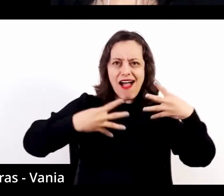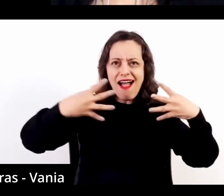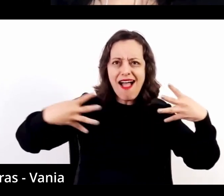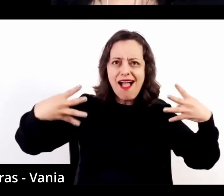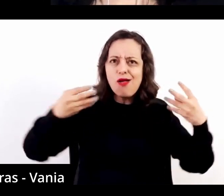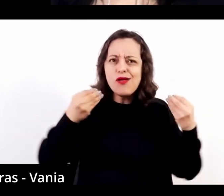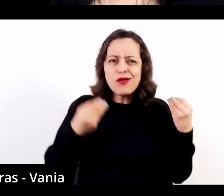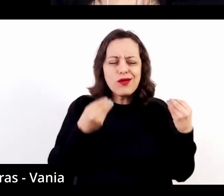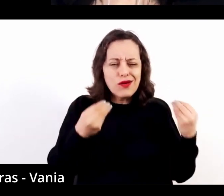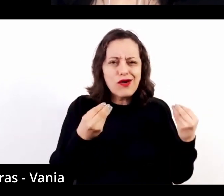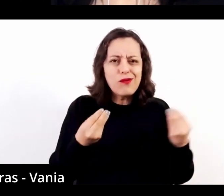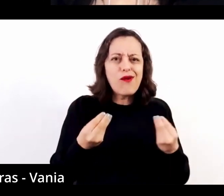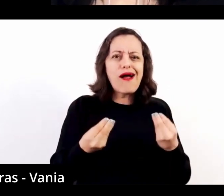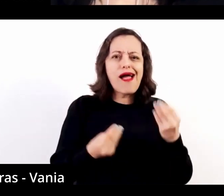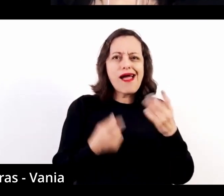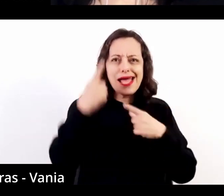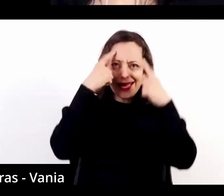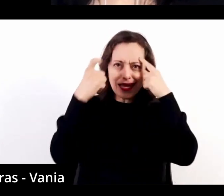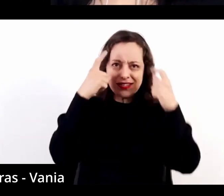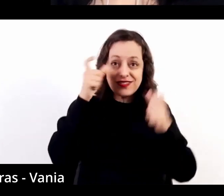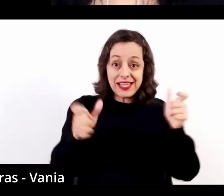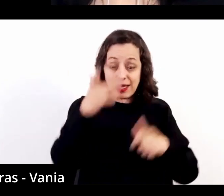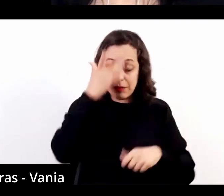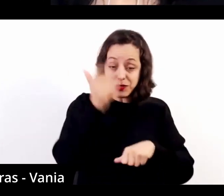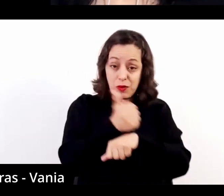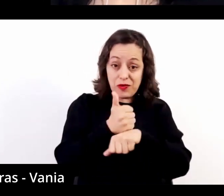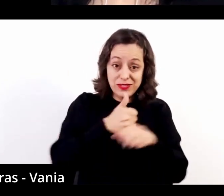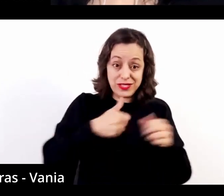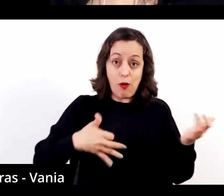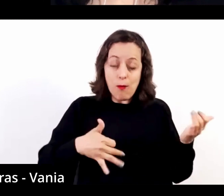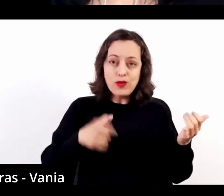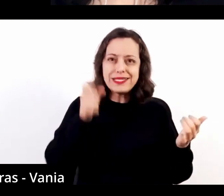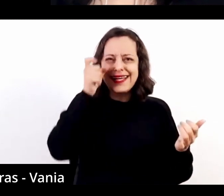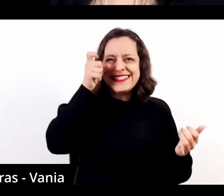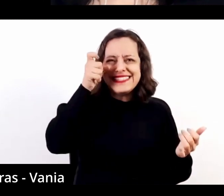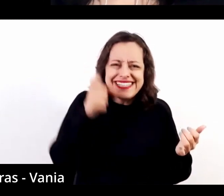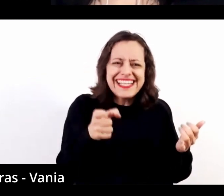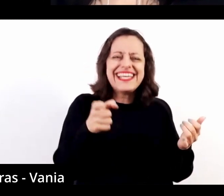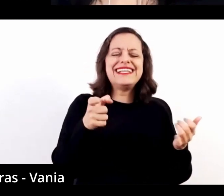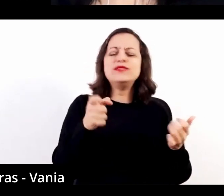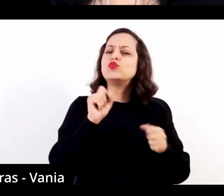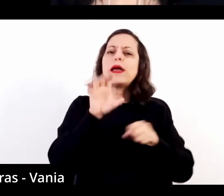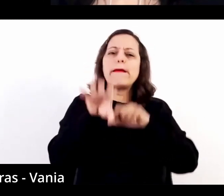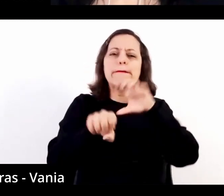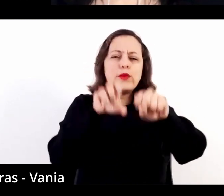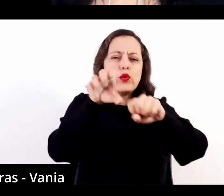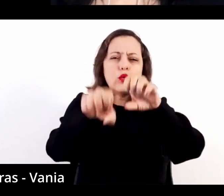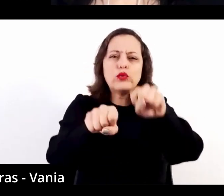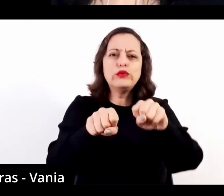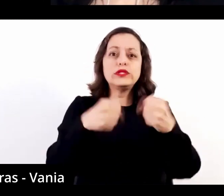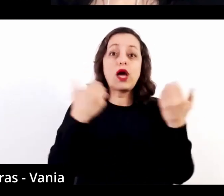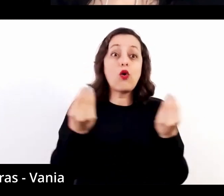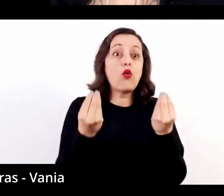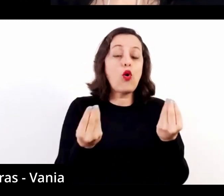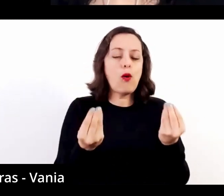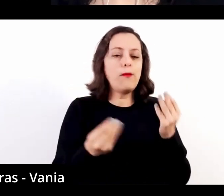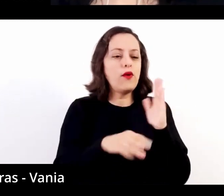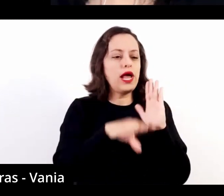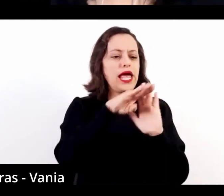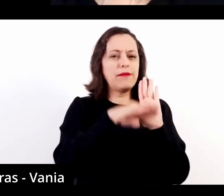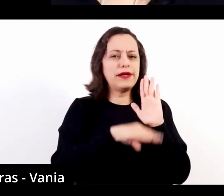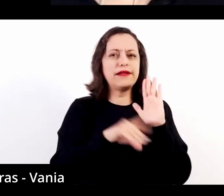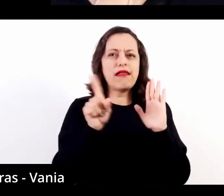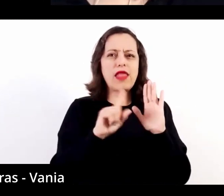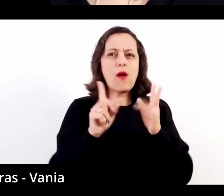criatividade também dos violonistas e o interesse por essa busca também, por um repertório